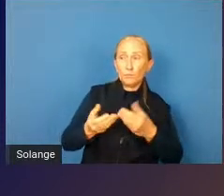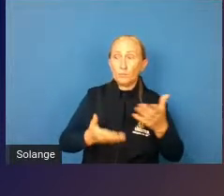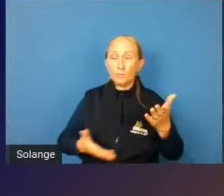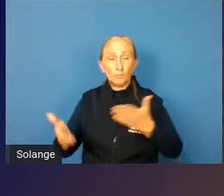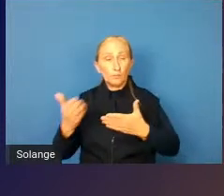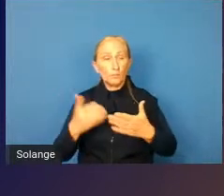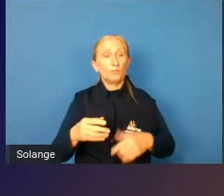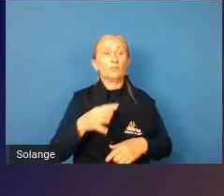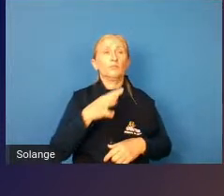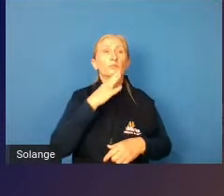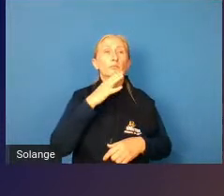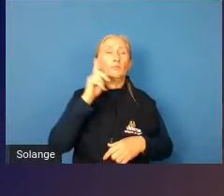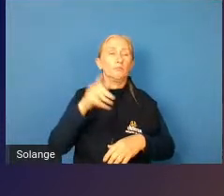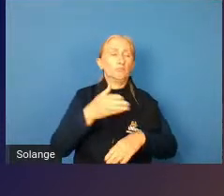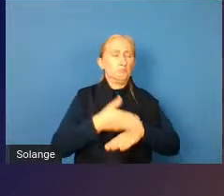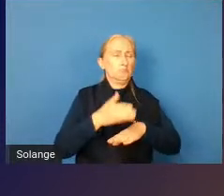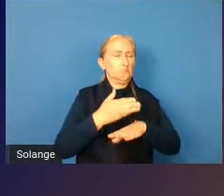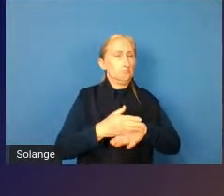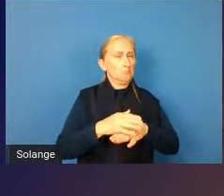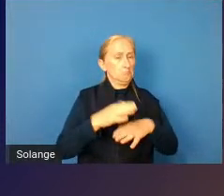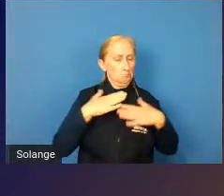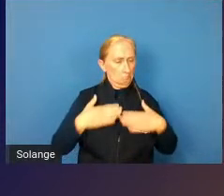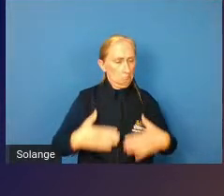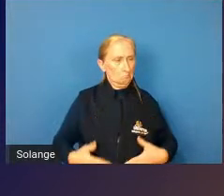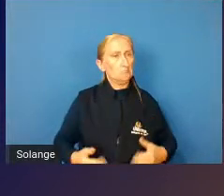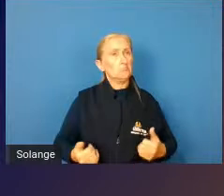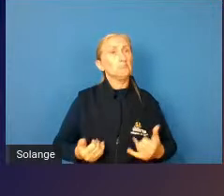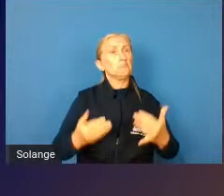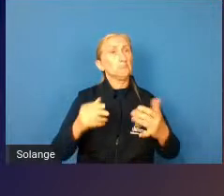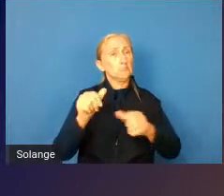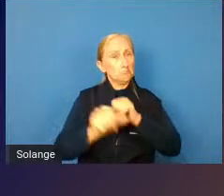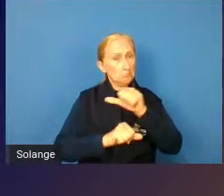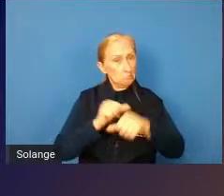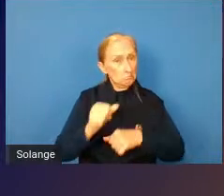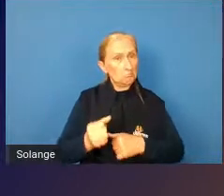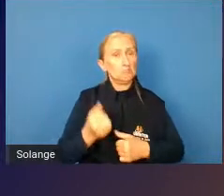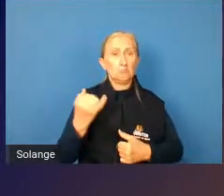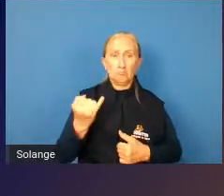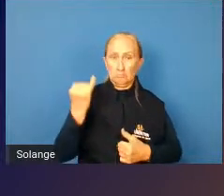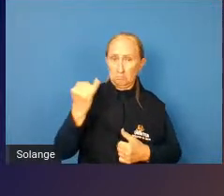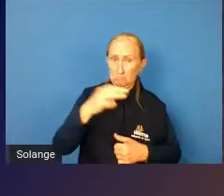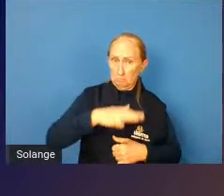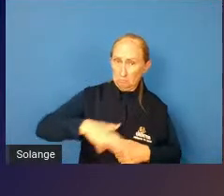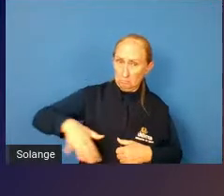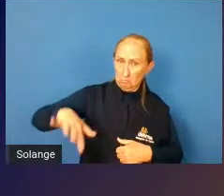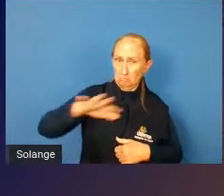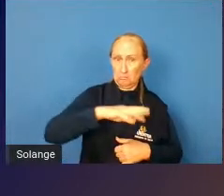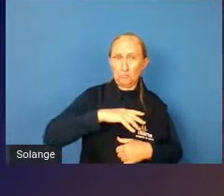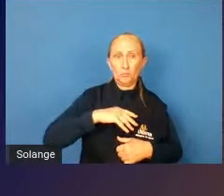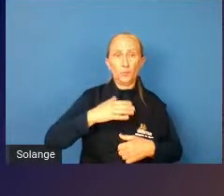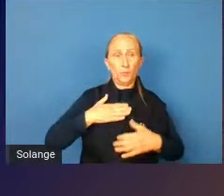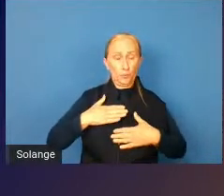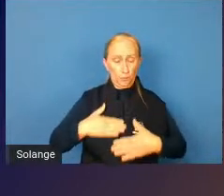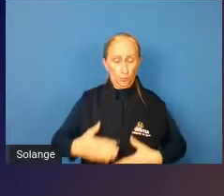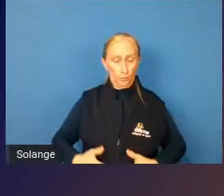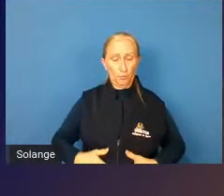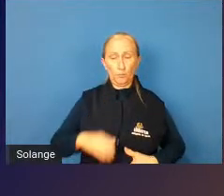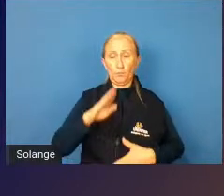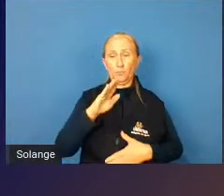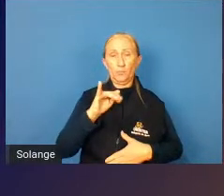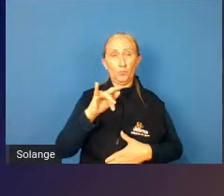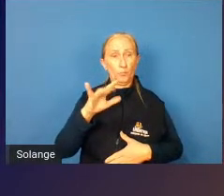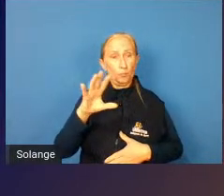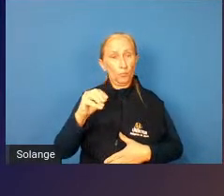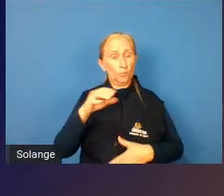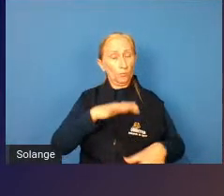a gente conhece que as práticas corporais, elas promovem mudanças significativas, né, no âmbito biológico, no corpo dessa pessoa que está em